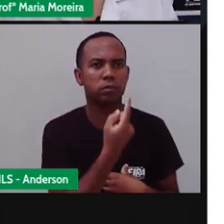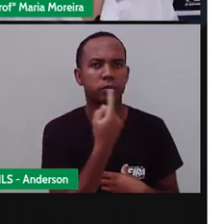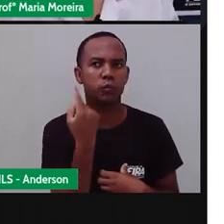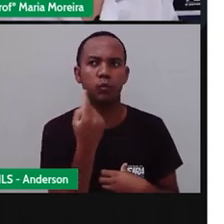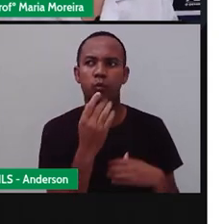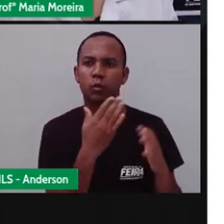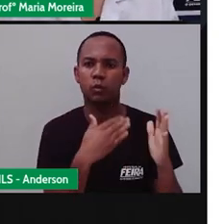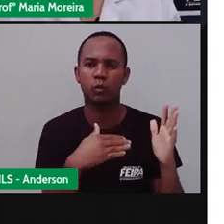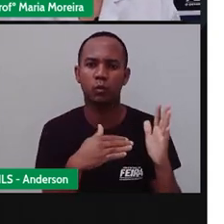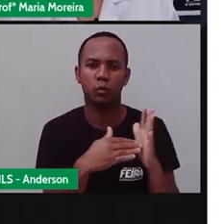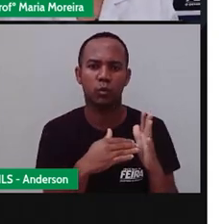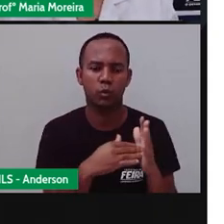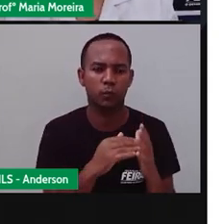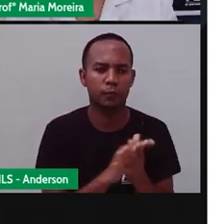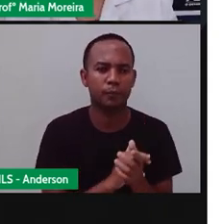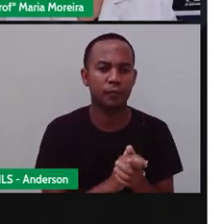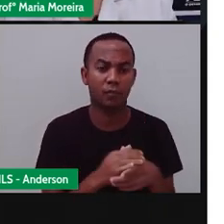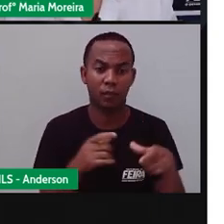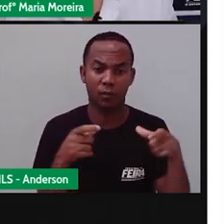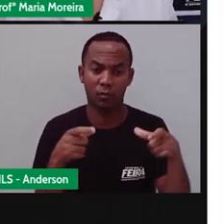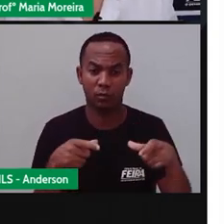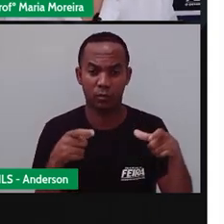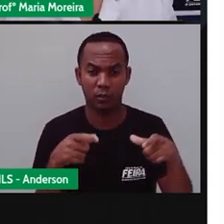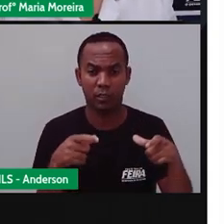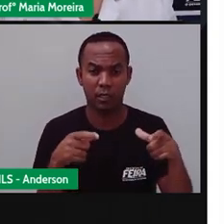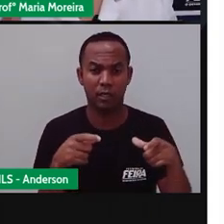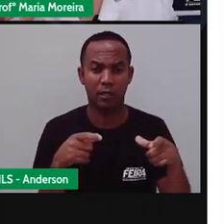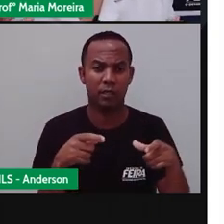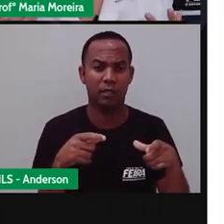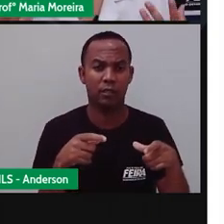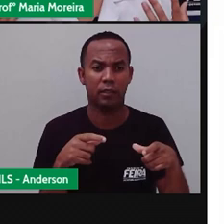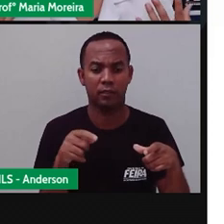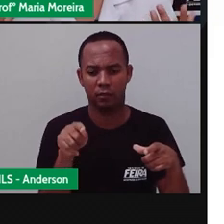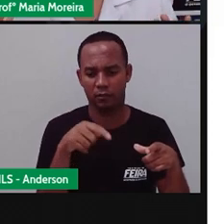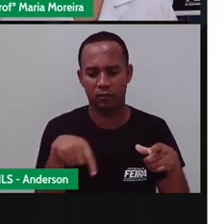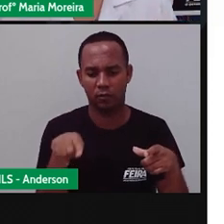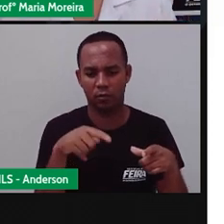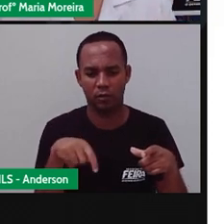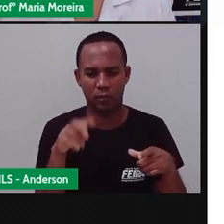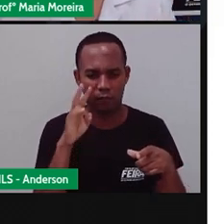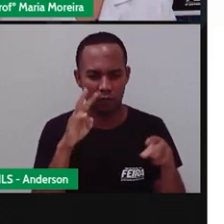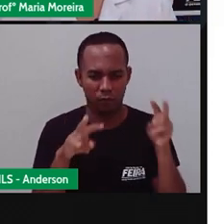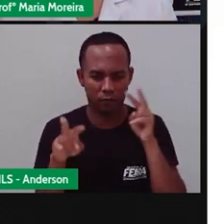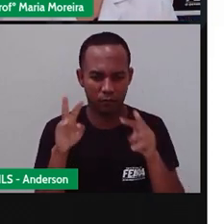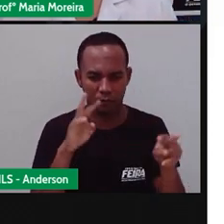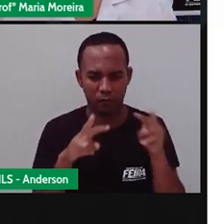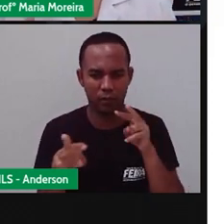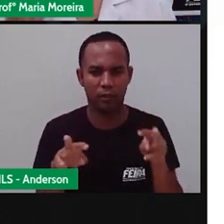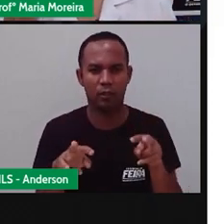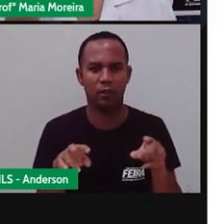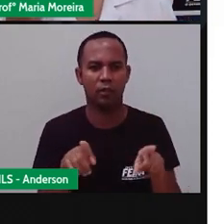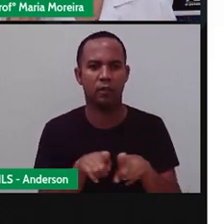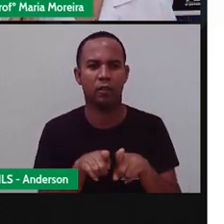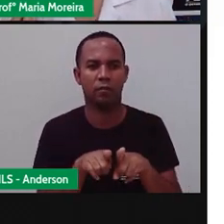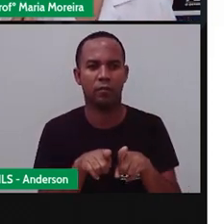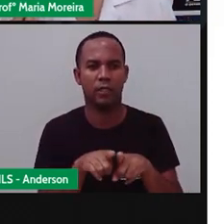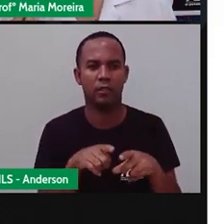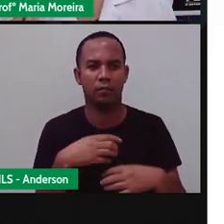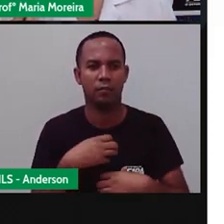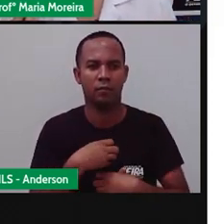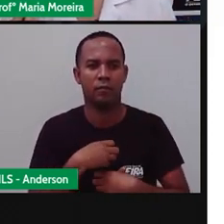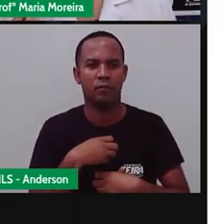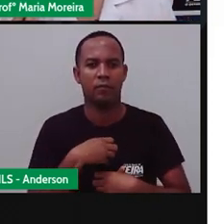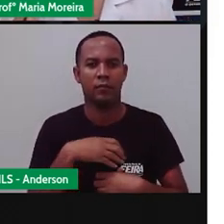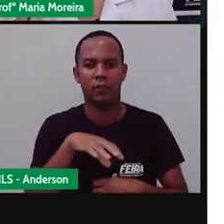agora. Então, quando a gente vai para algum lugar, a gente vai fazer o quê? A gente vai visualizar, mas a gente vai sentir o cheiro.